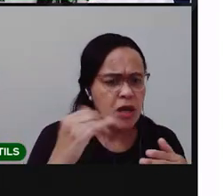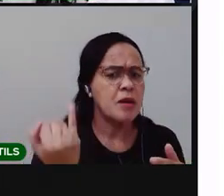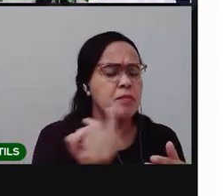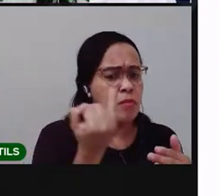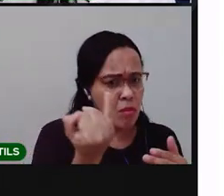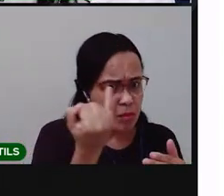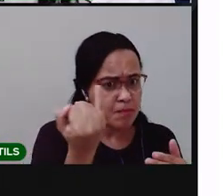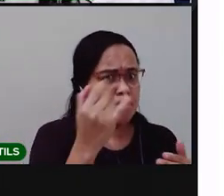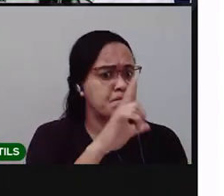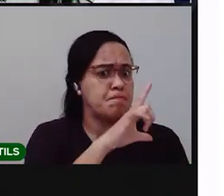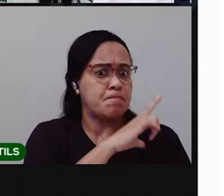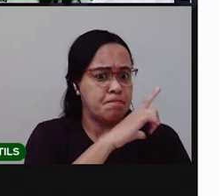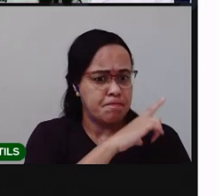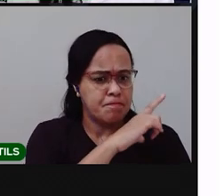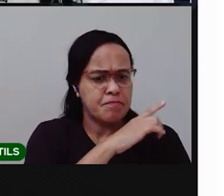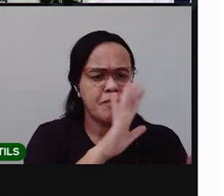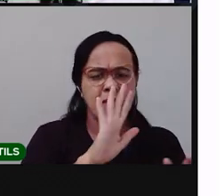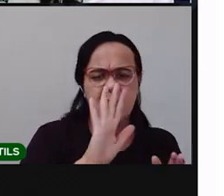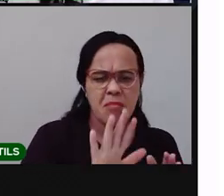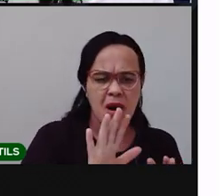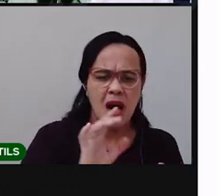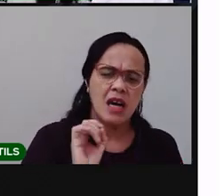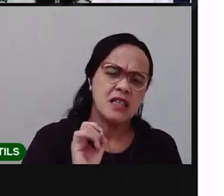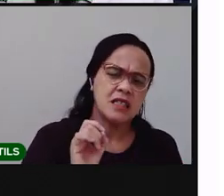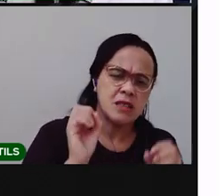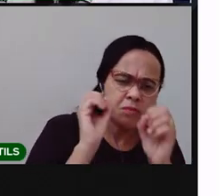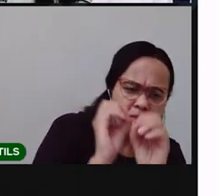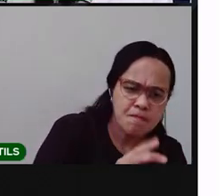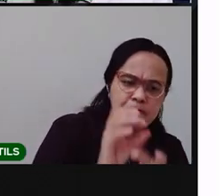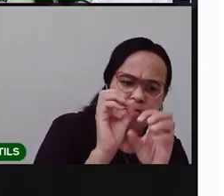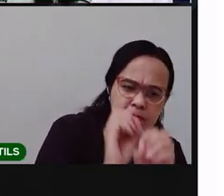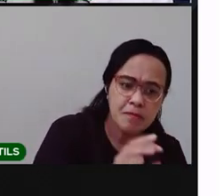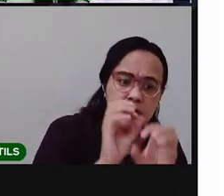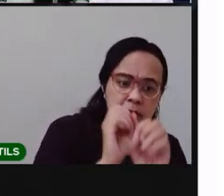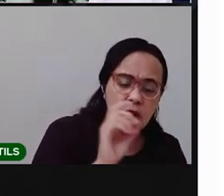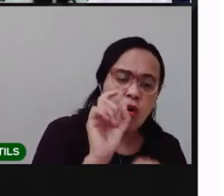Quem ensina os nossos primeiros valores são os nossos familiares.